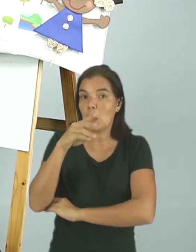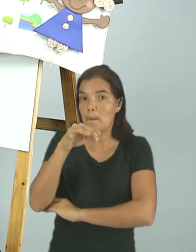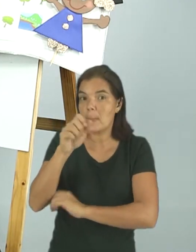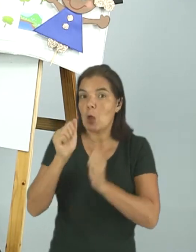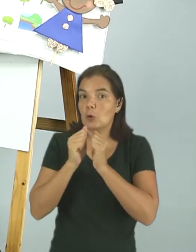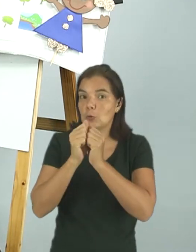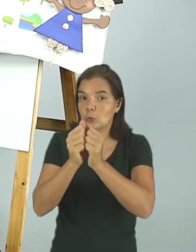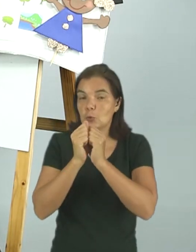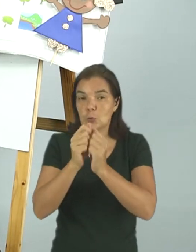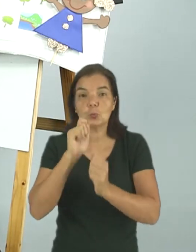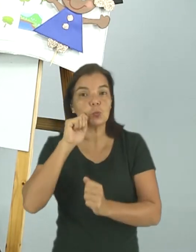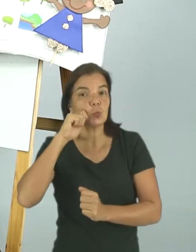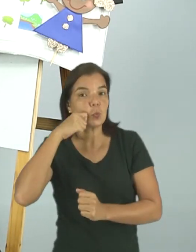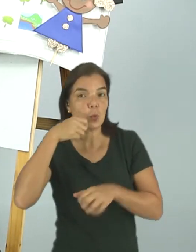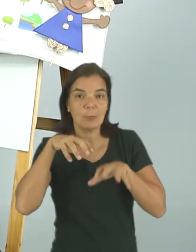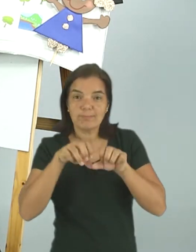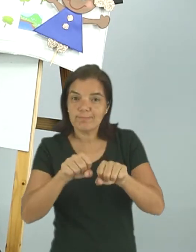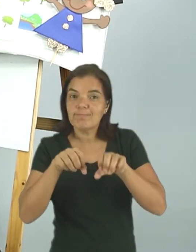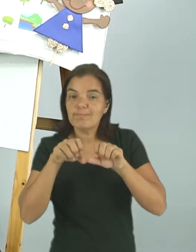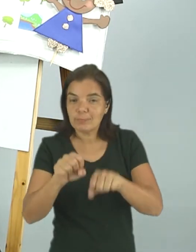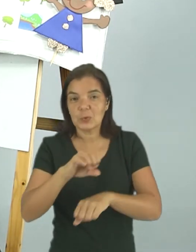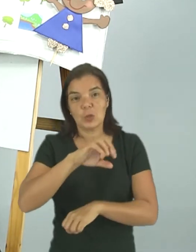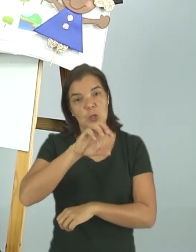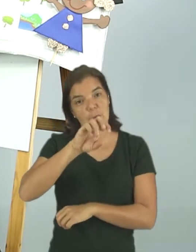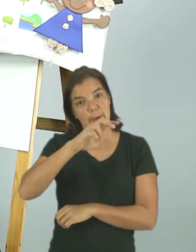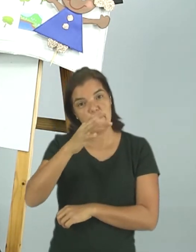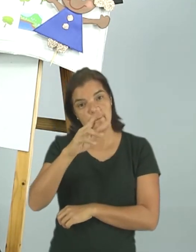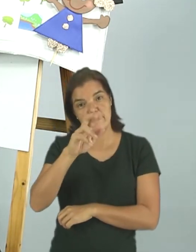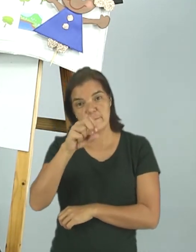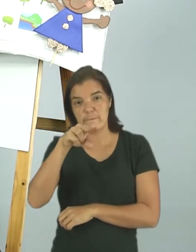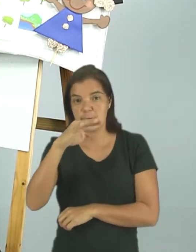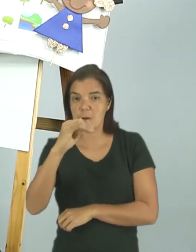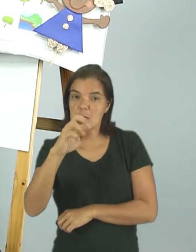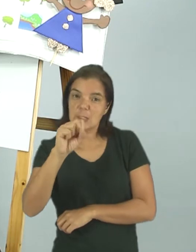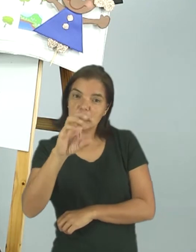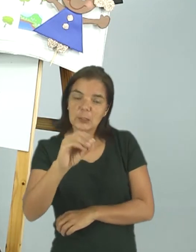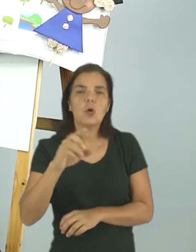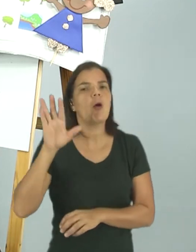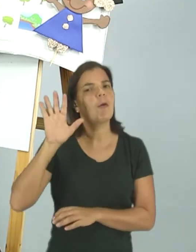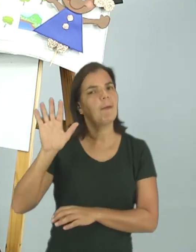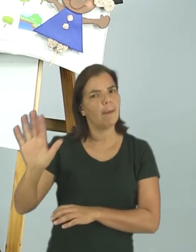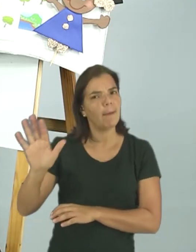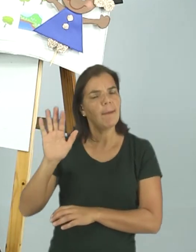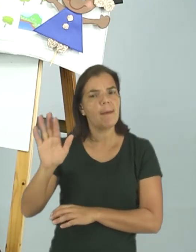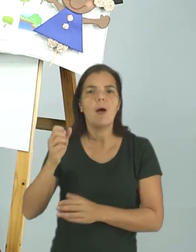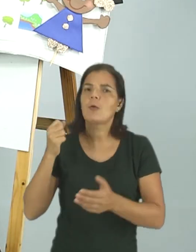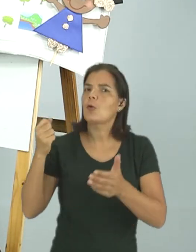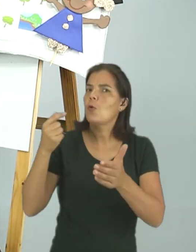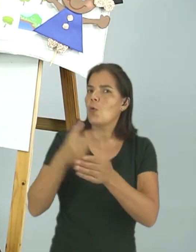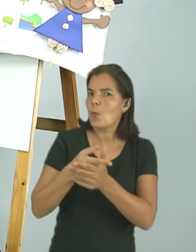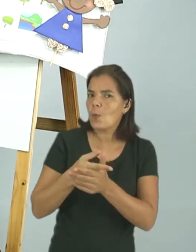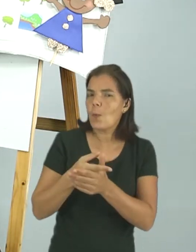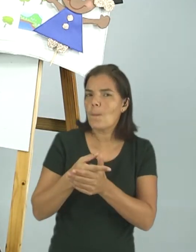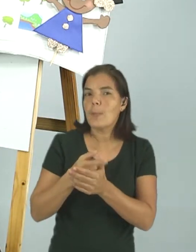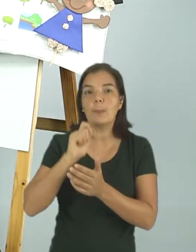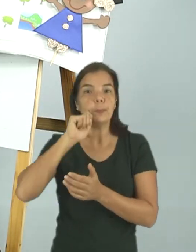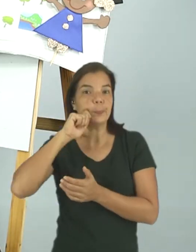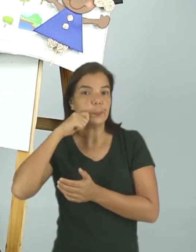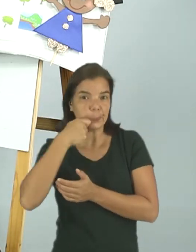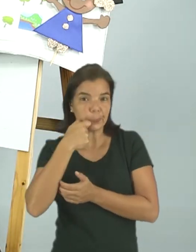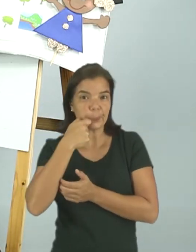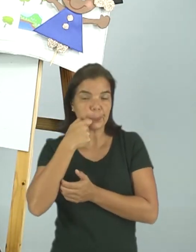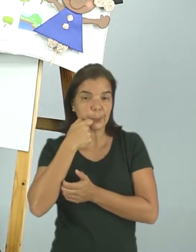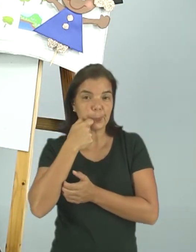foi com seu avô à padaria do seu Francisco. Lá, Mila comprou pão,